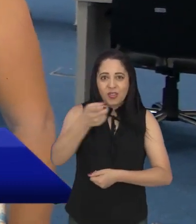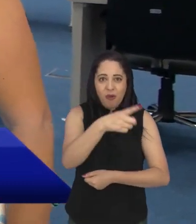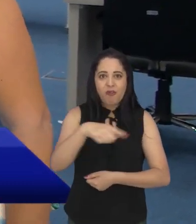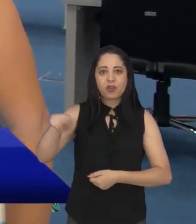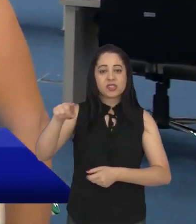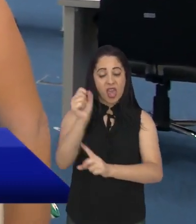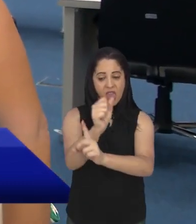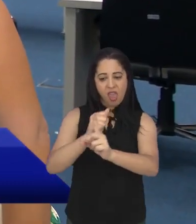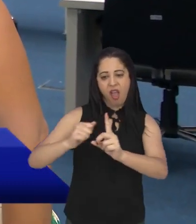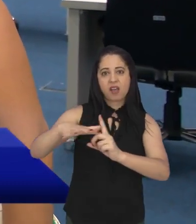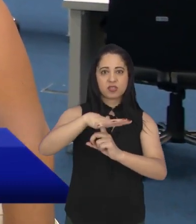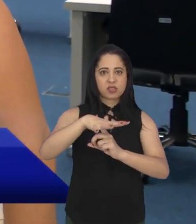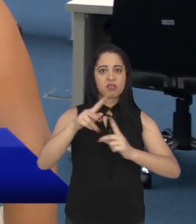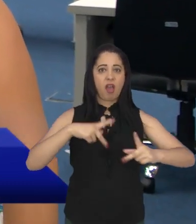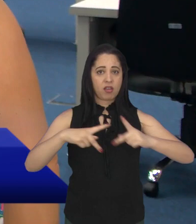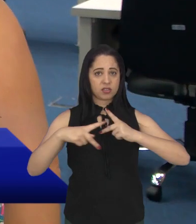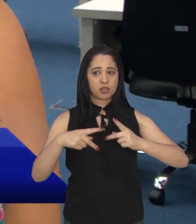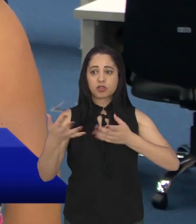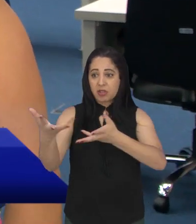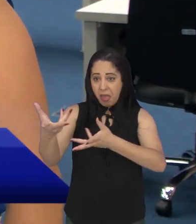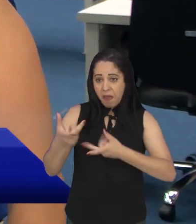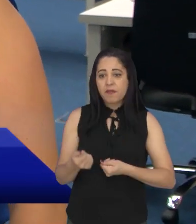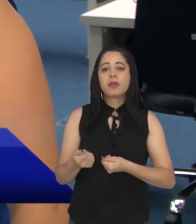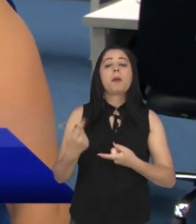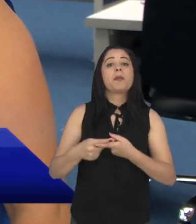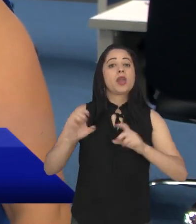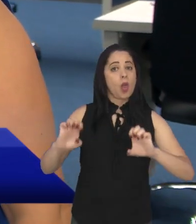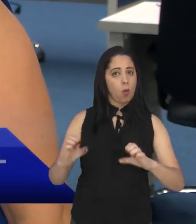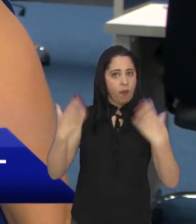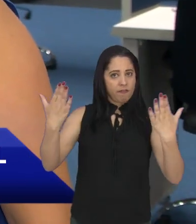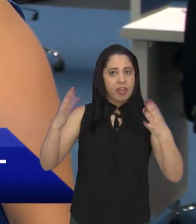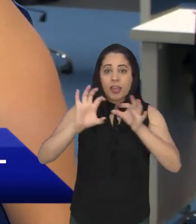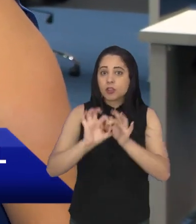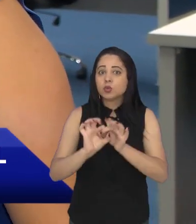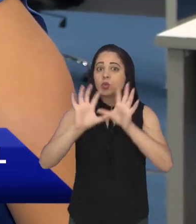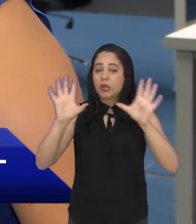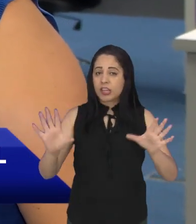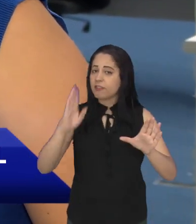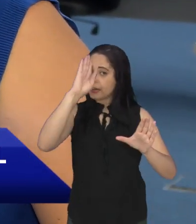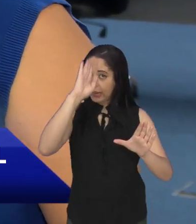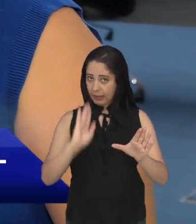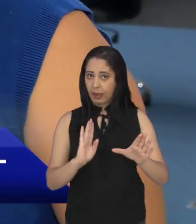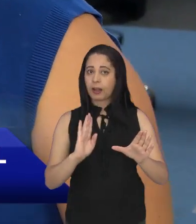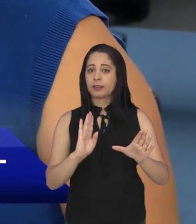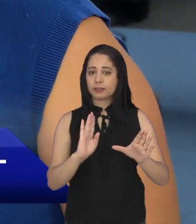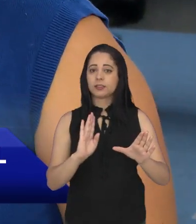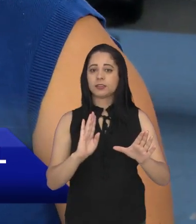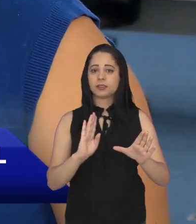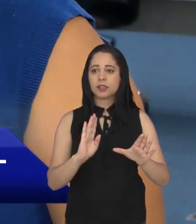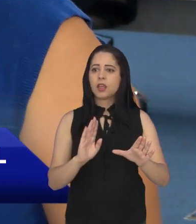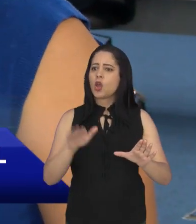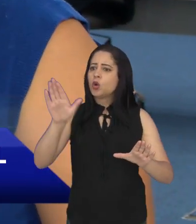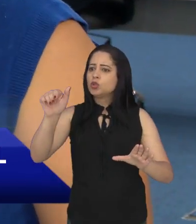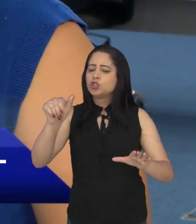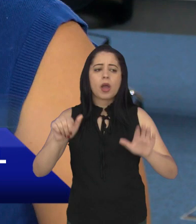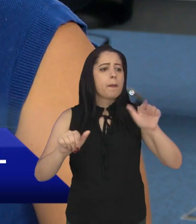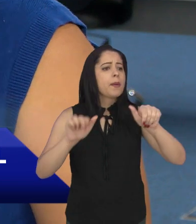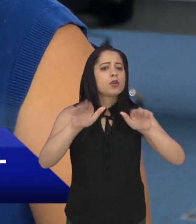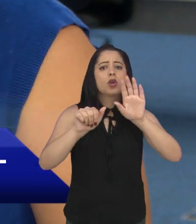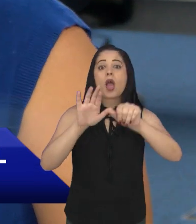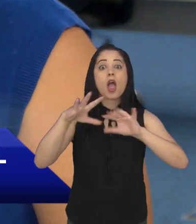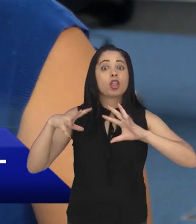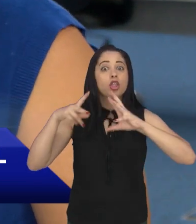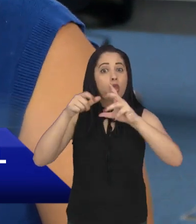a toda a sociedade aqui de São José dos Campos, porque este evento é um evento aberto, como já foi falado, e contamos com